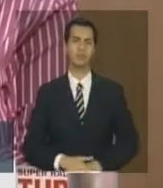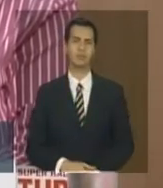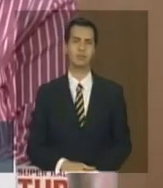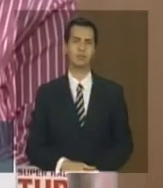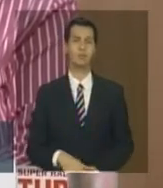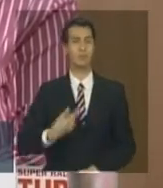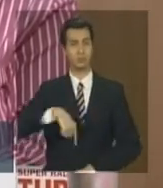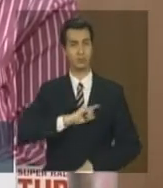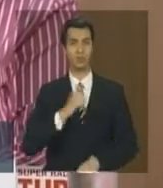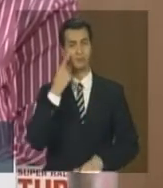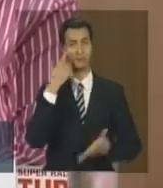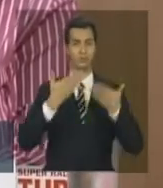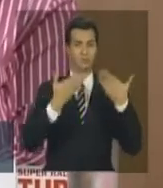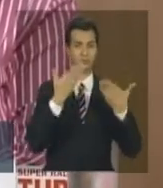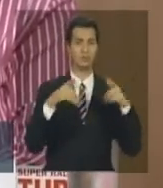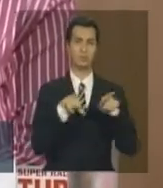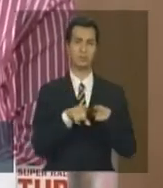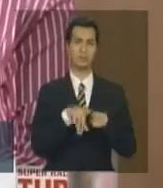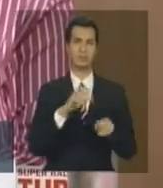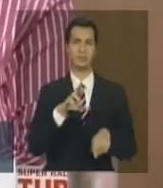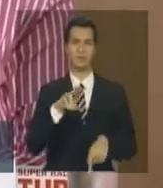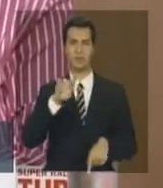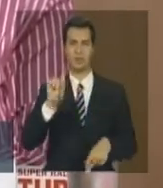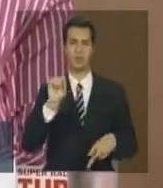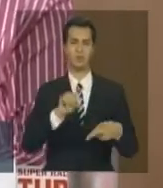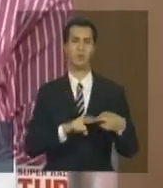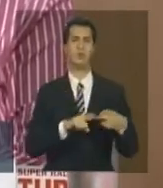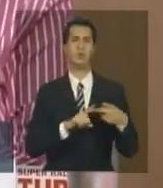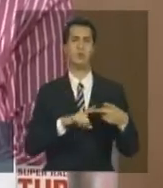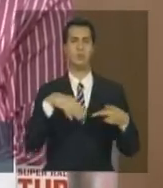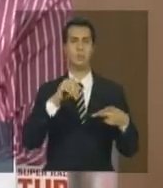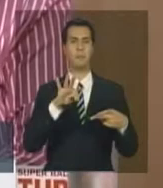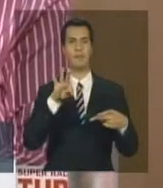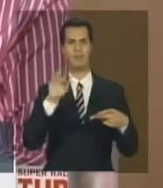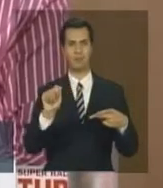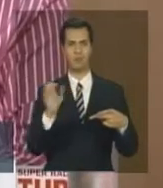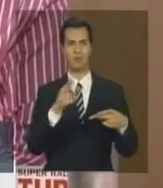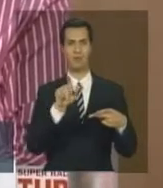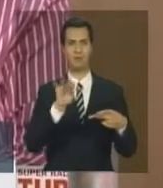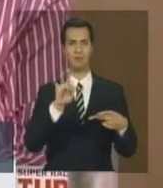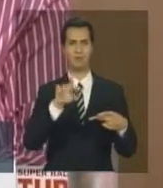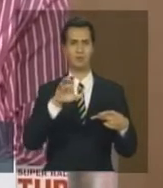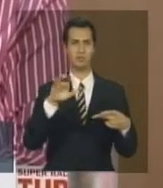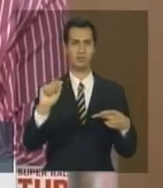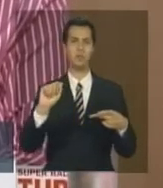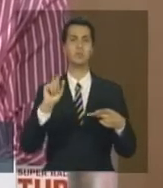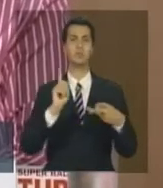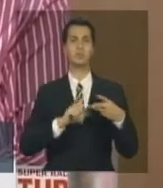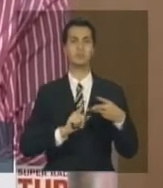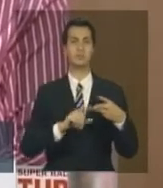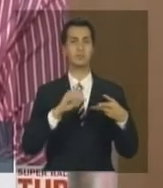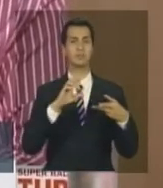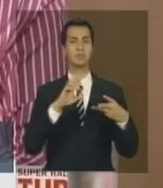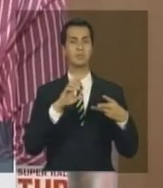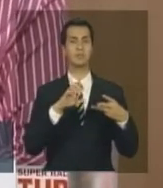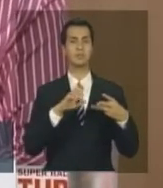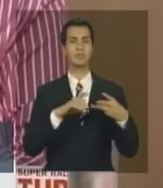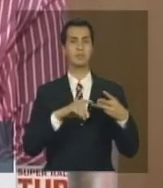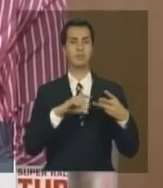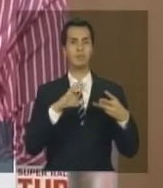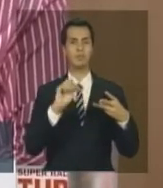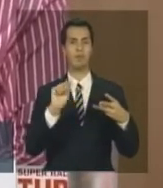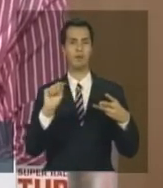acontecendo no Cerrado, na Caatinga, tem momentos que estabilizam e não saber o que vem depois. Esse é um desafio que se tem do ponto de vista